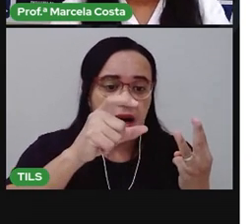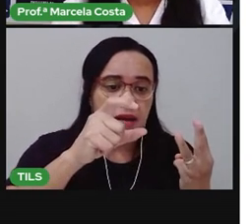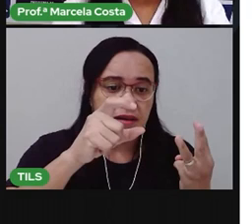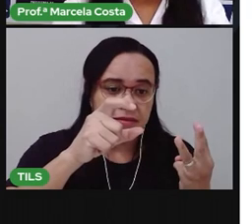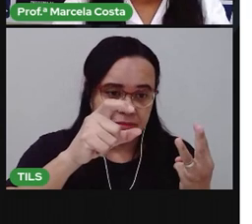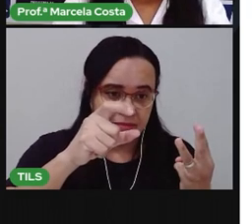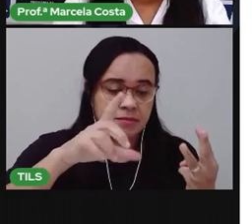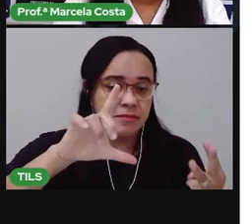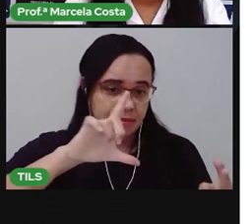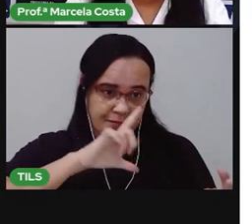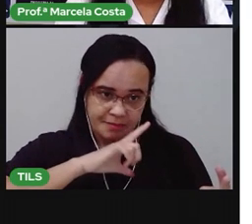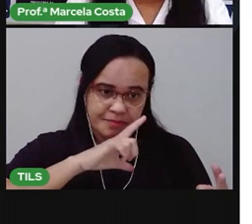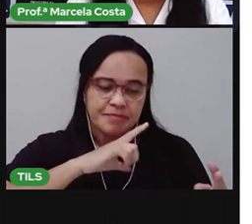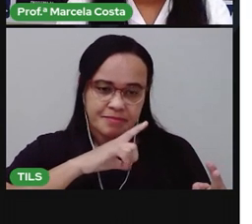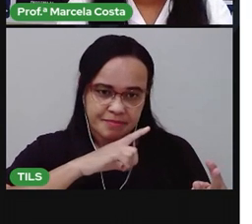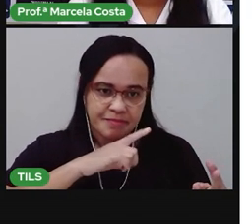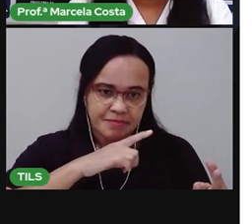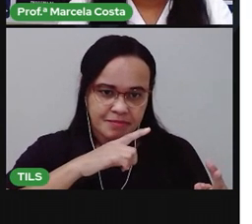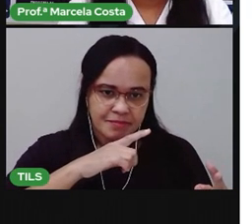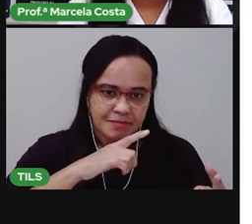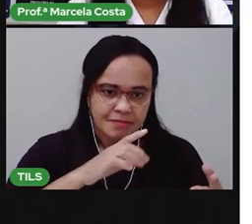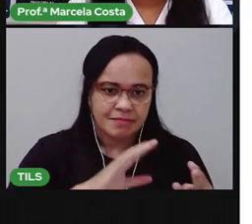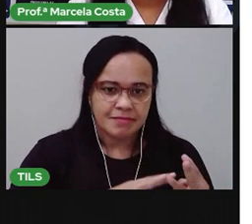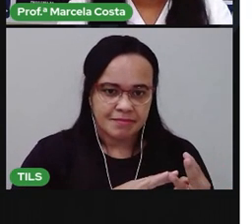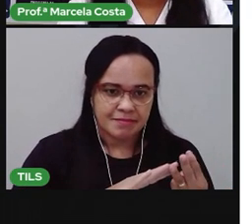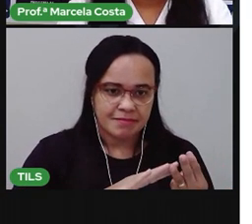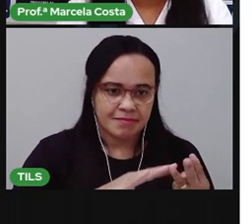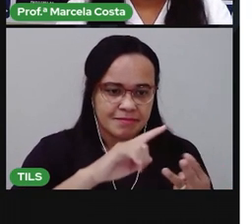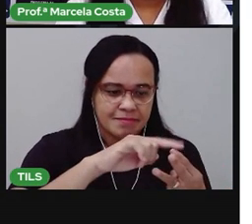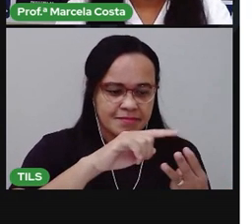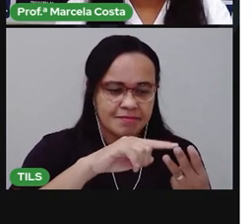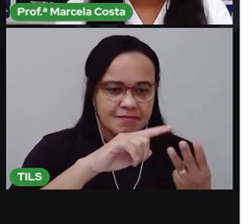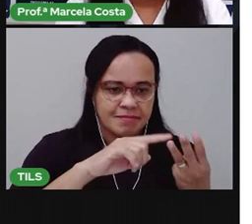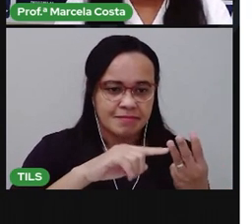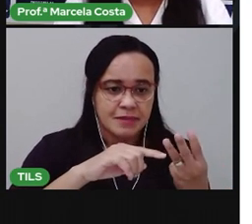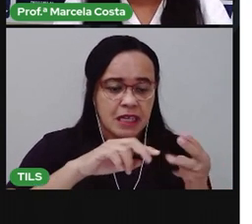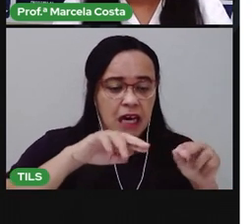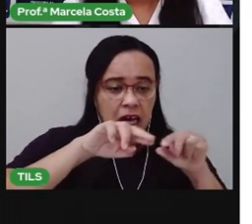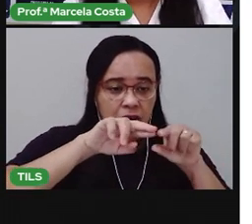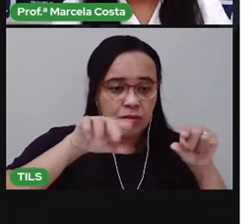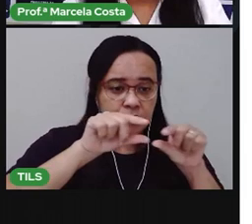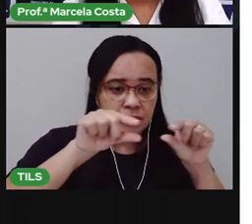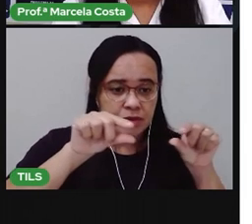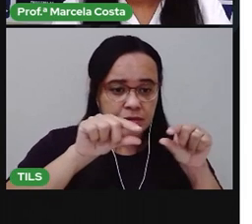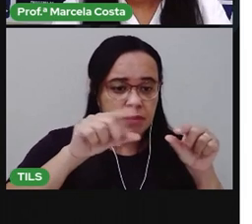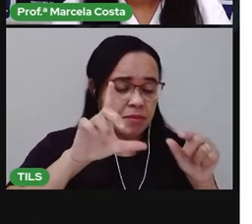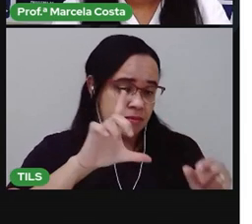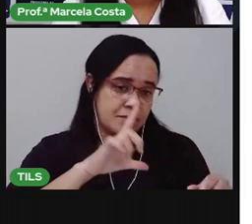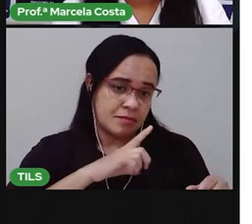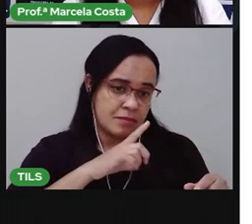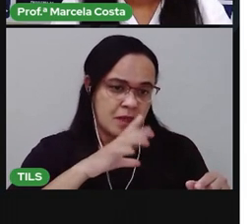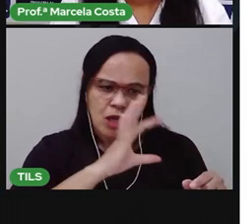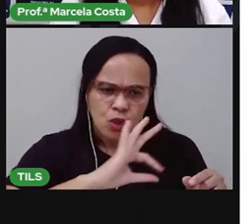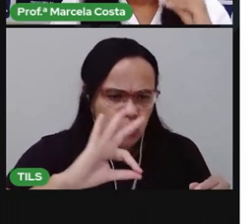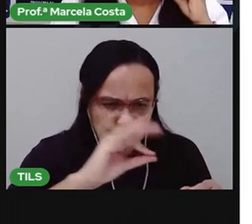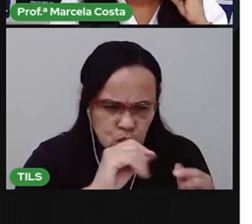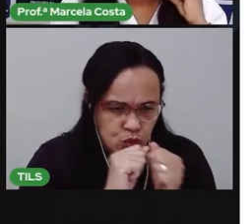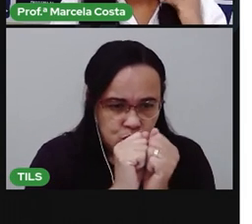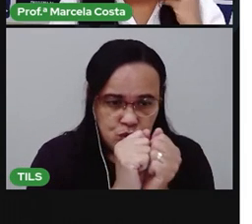Vejam que o que tá separando uma palavra da outra é um espaço. A gente não escreve tudo junto.